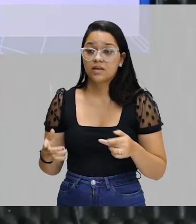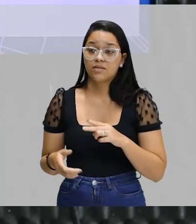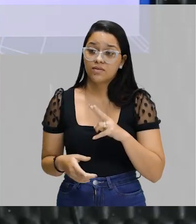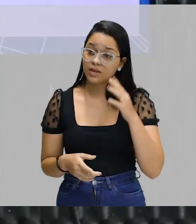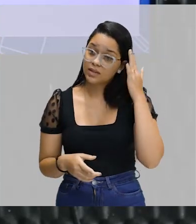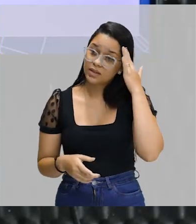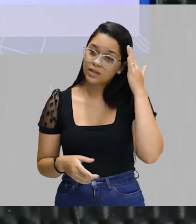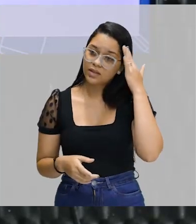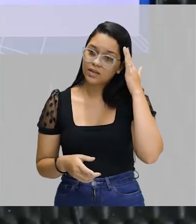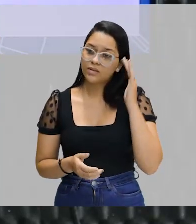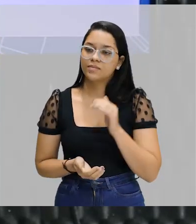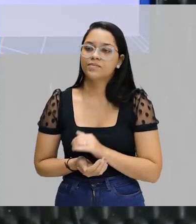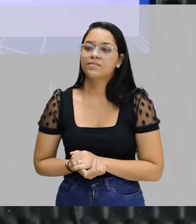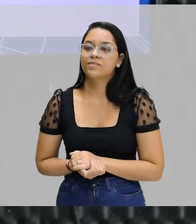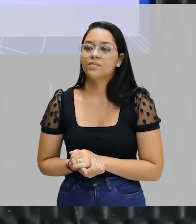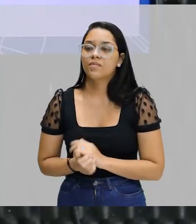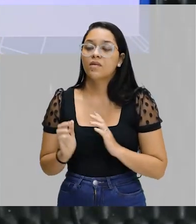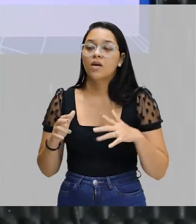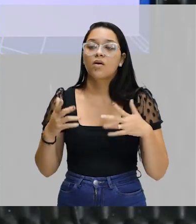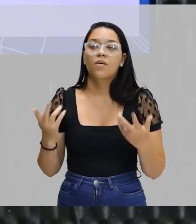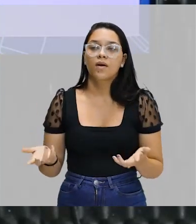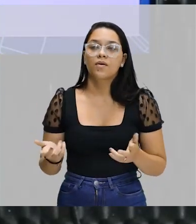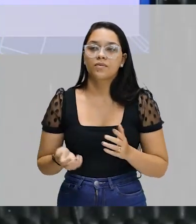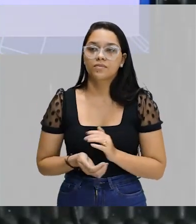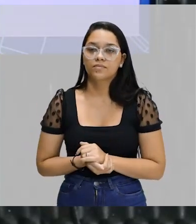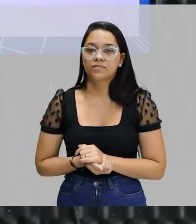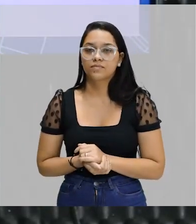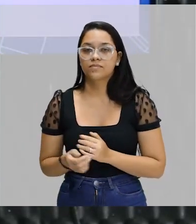entender. E aí, qual das alternativas?